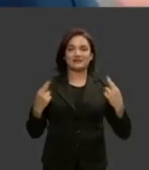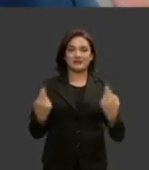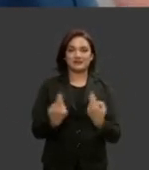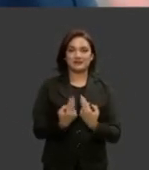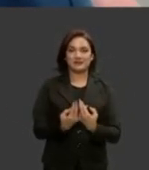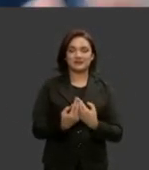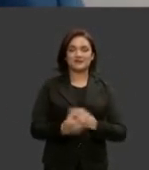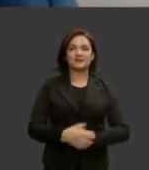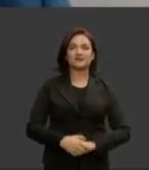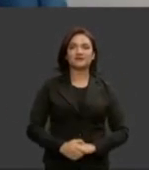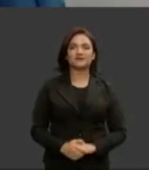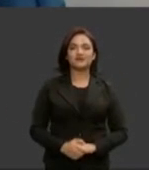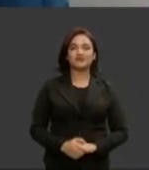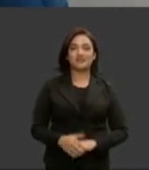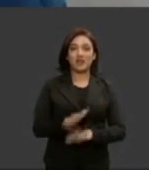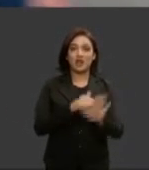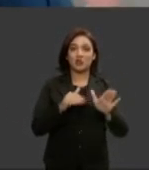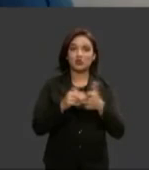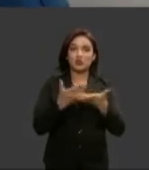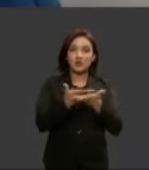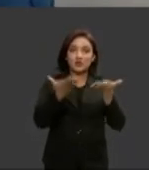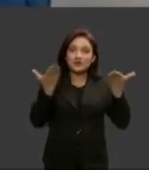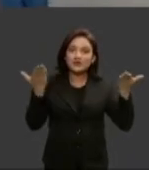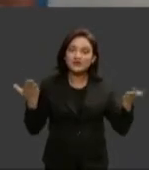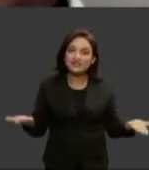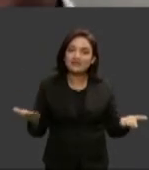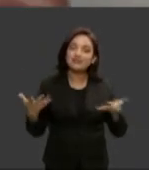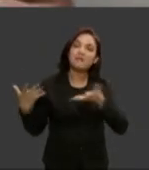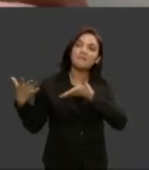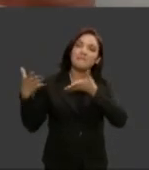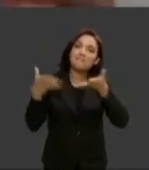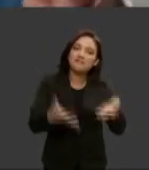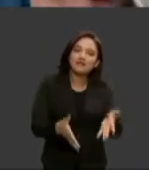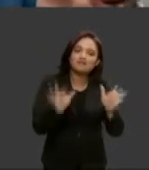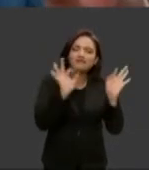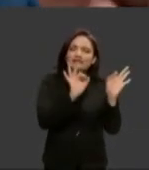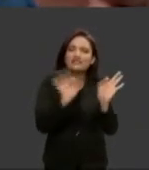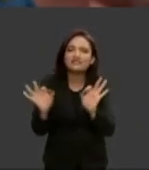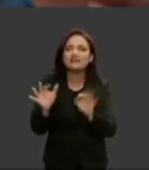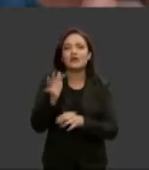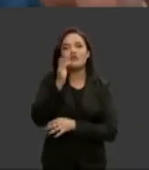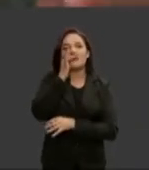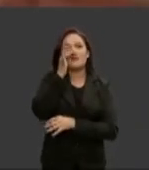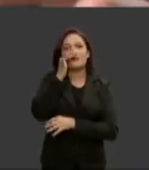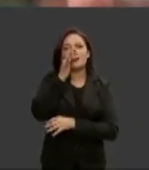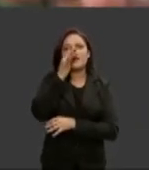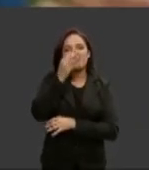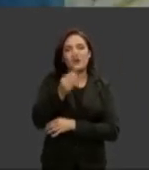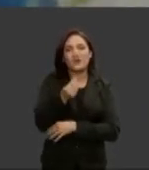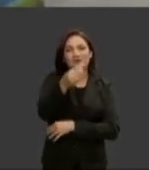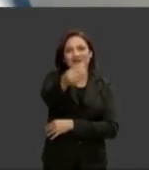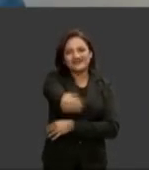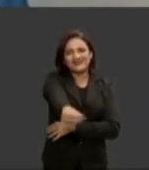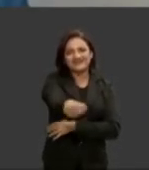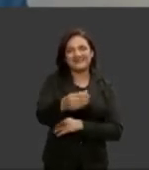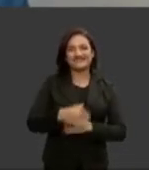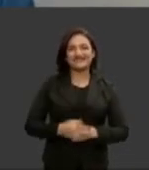este grande encontro a todos vocês que participaram esta rosa movida do coração